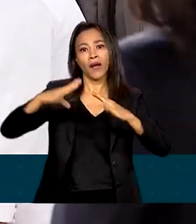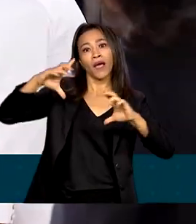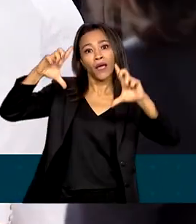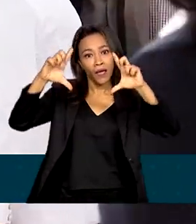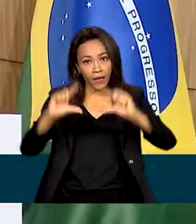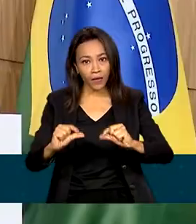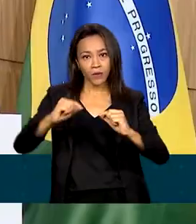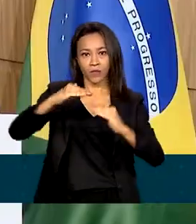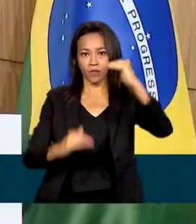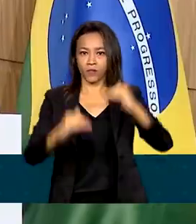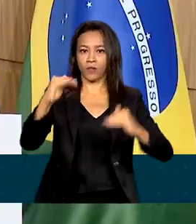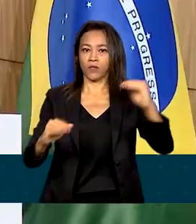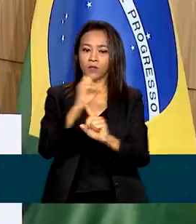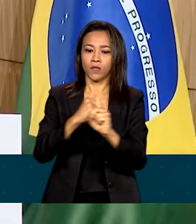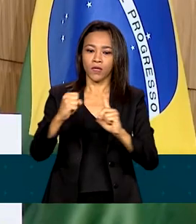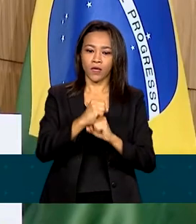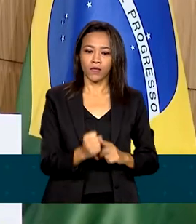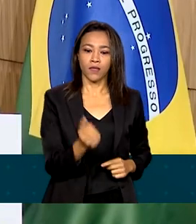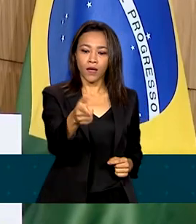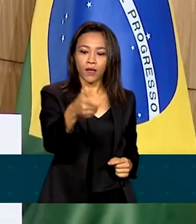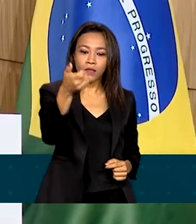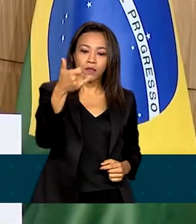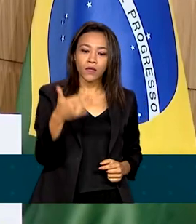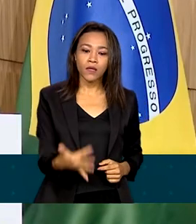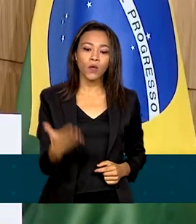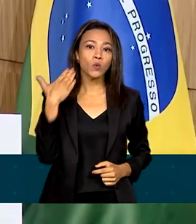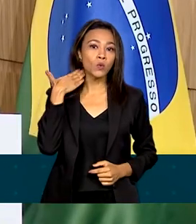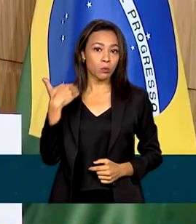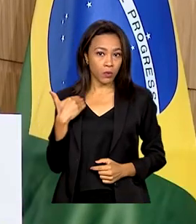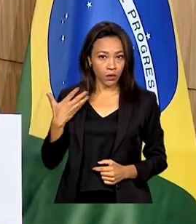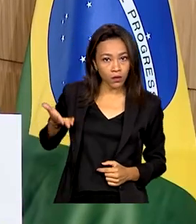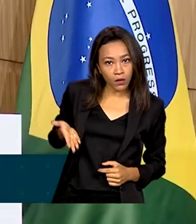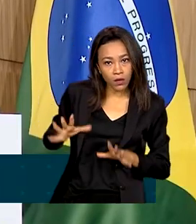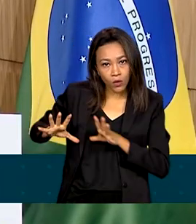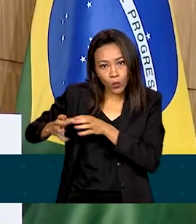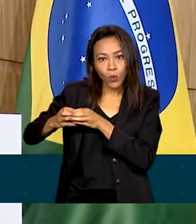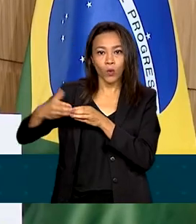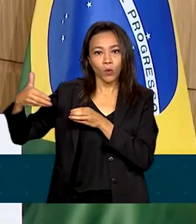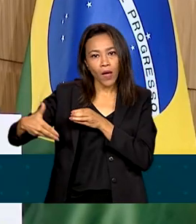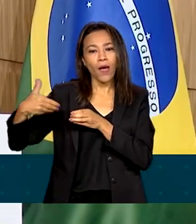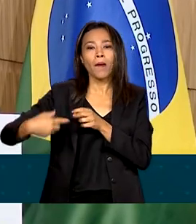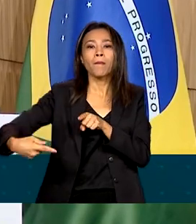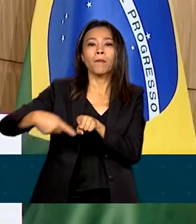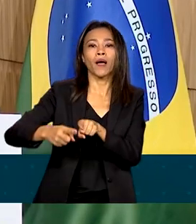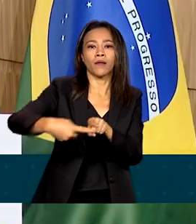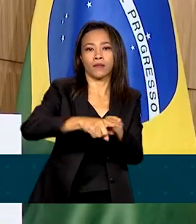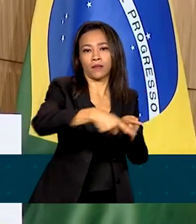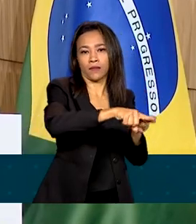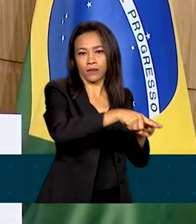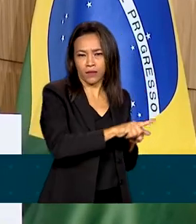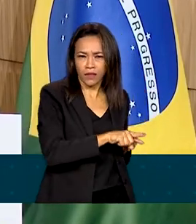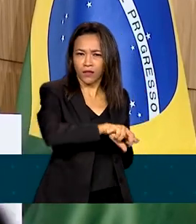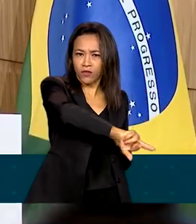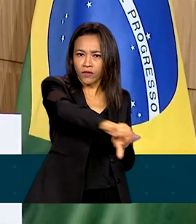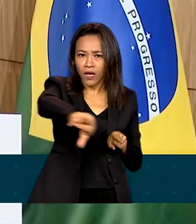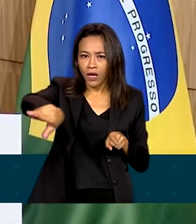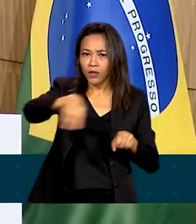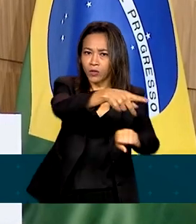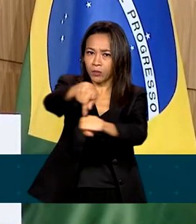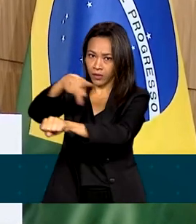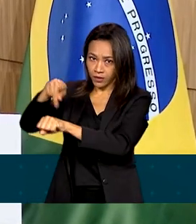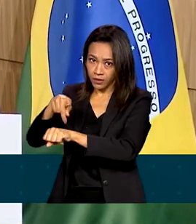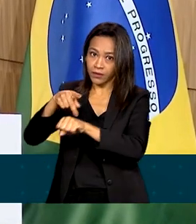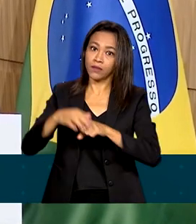sociais. O Banco dos BRICS é uma instituição parceira do Brasil e de todos os países membros,